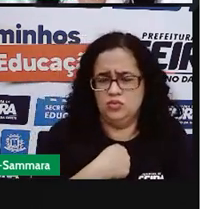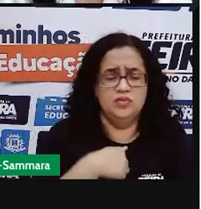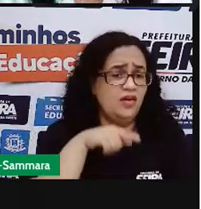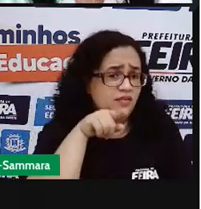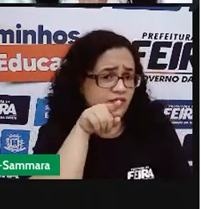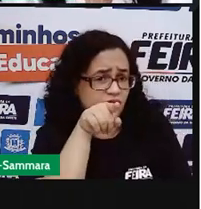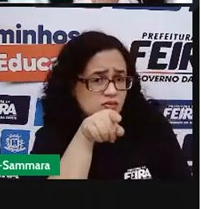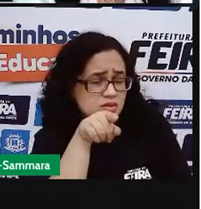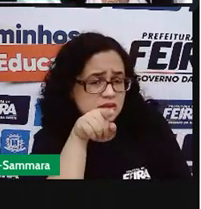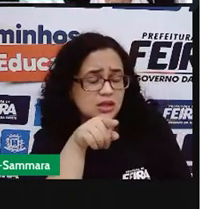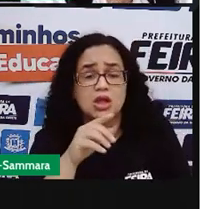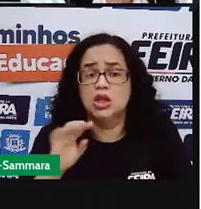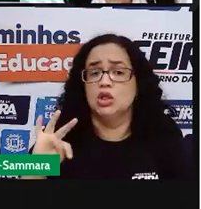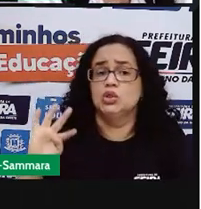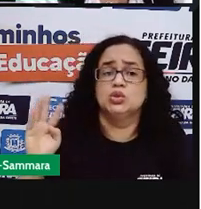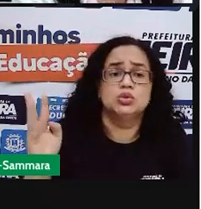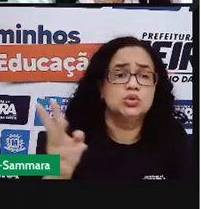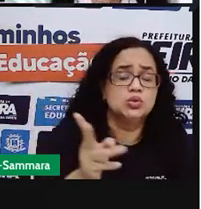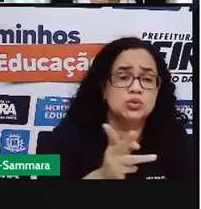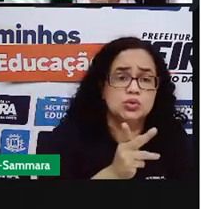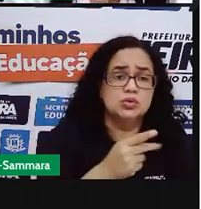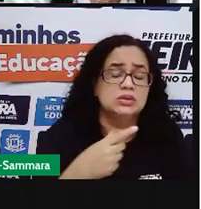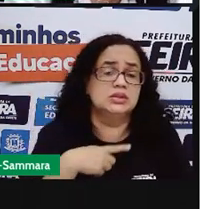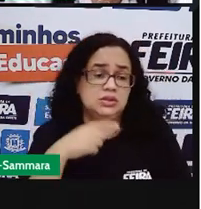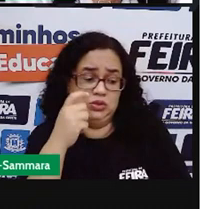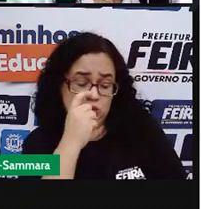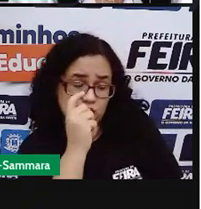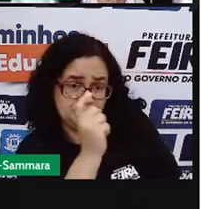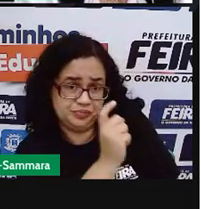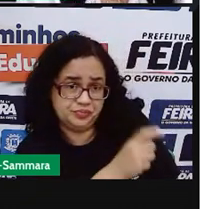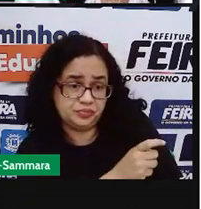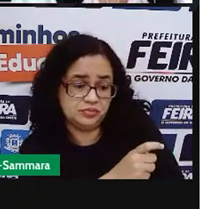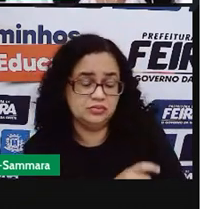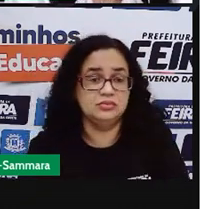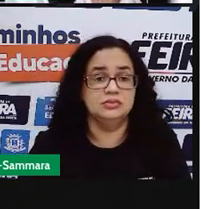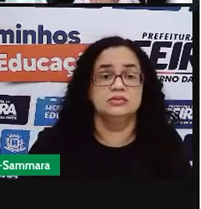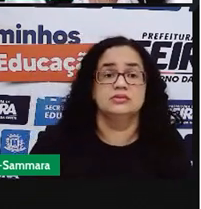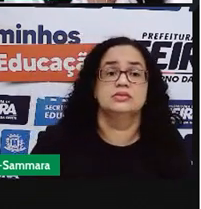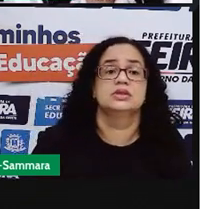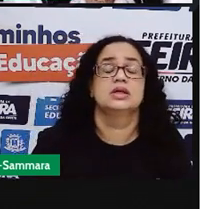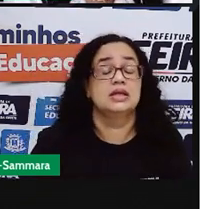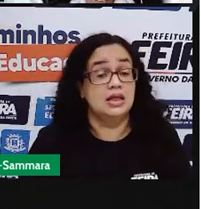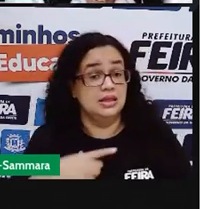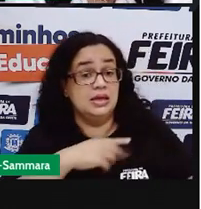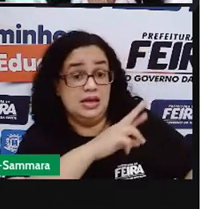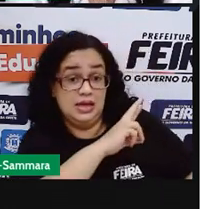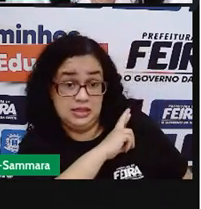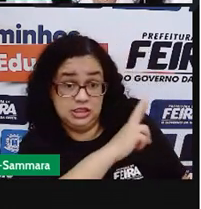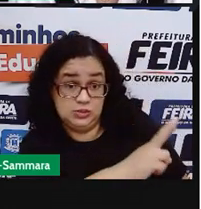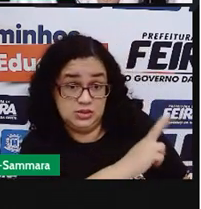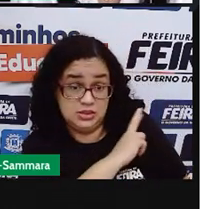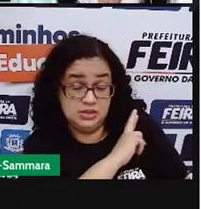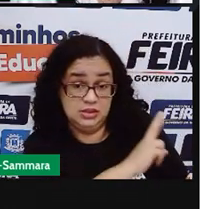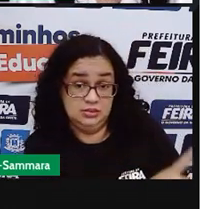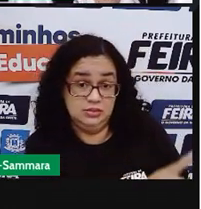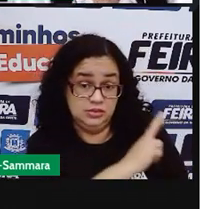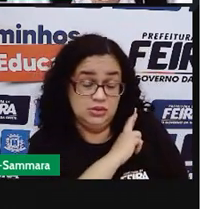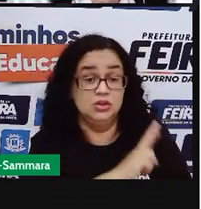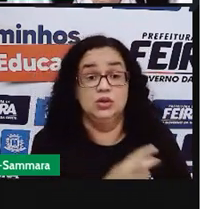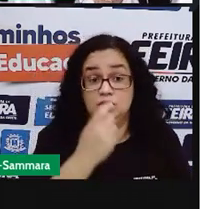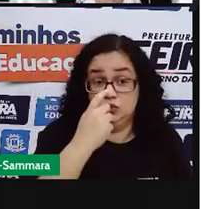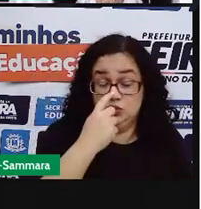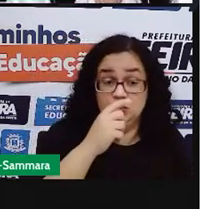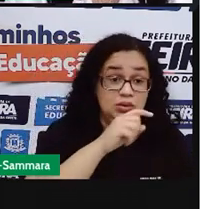você. Todo consumidor produz o lixo. Então, a responsabilidade do